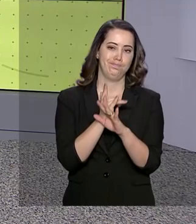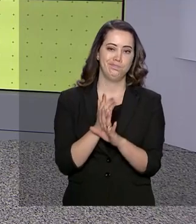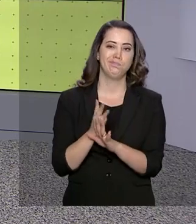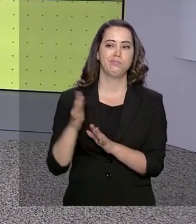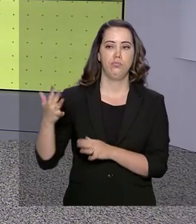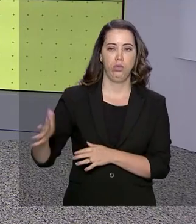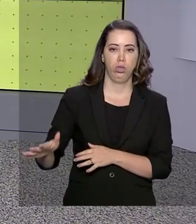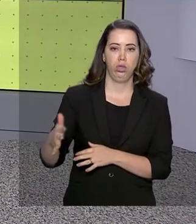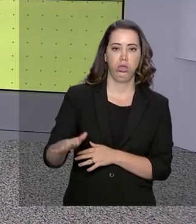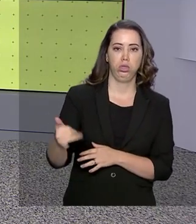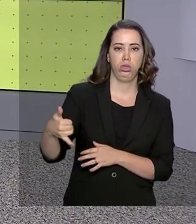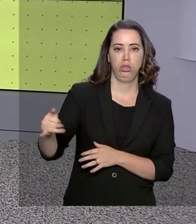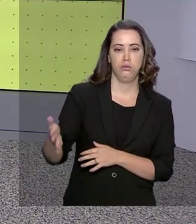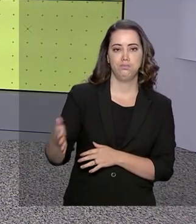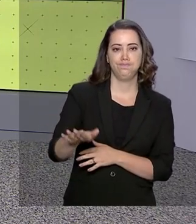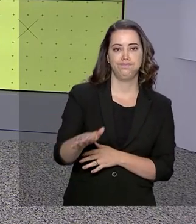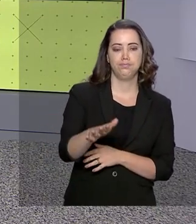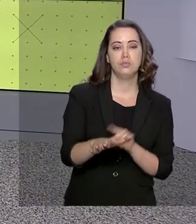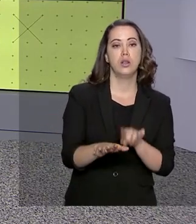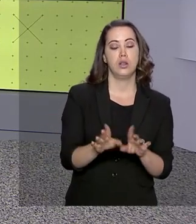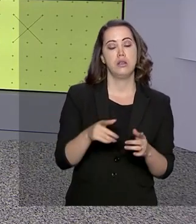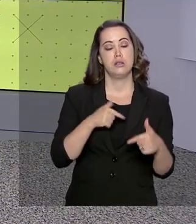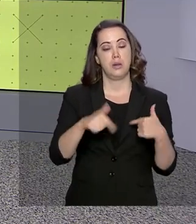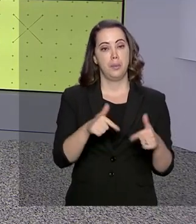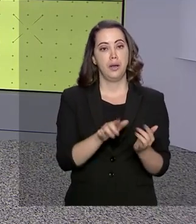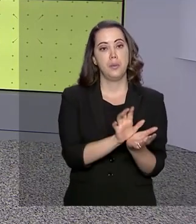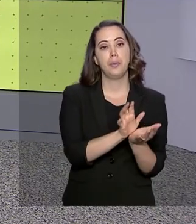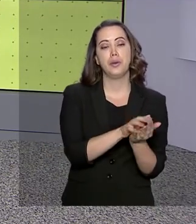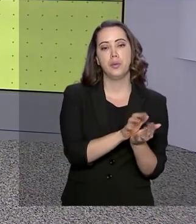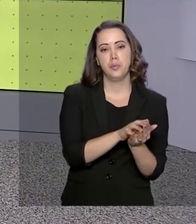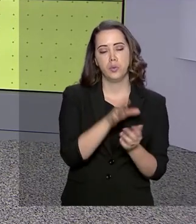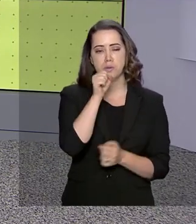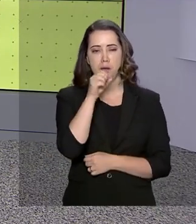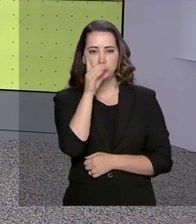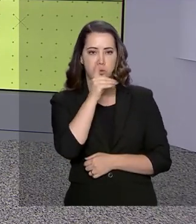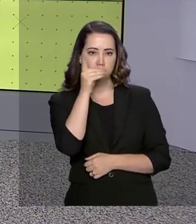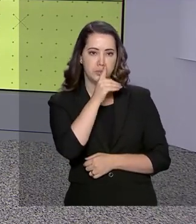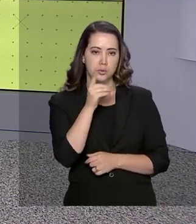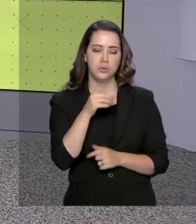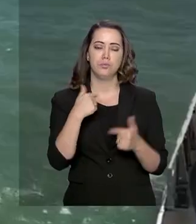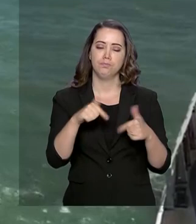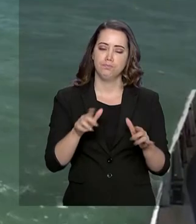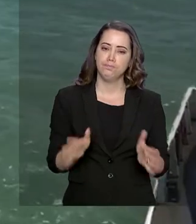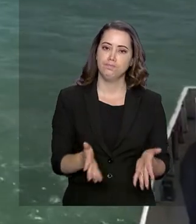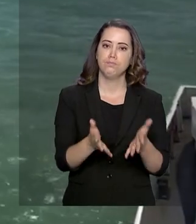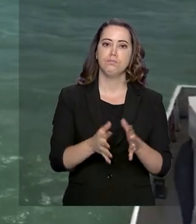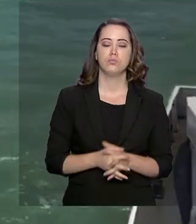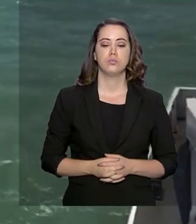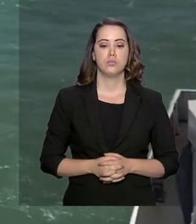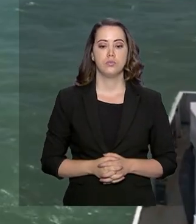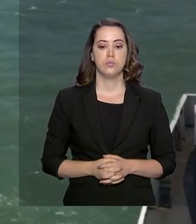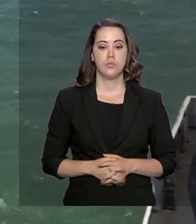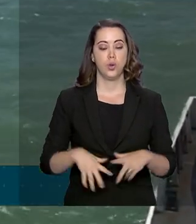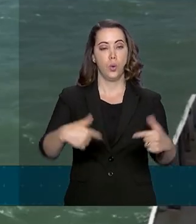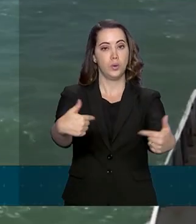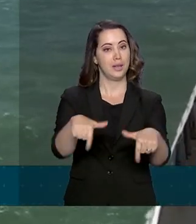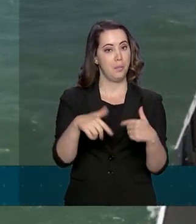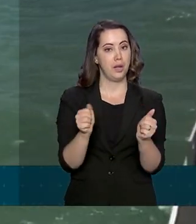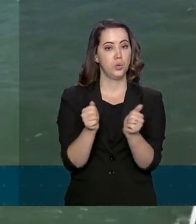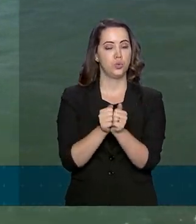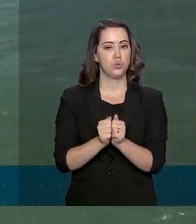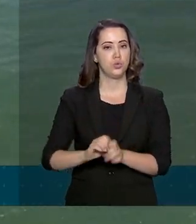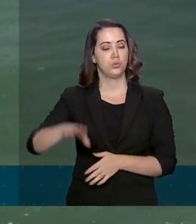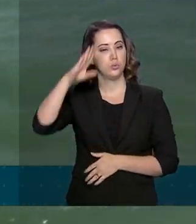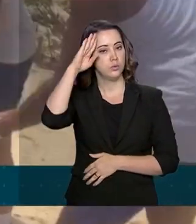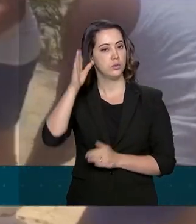fim de semana, os trabalhos se concentraram em Pernambuco e as equipes seguem mobilizadas. A ação conjunta entre a